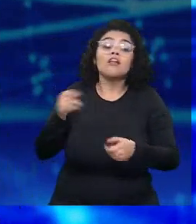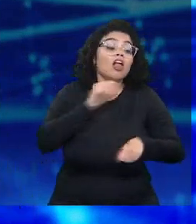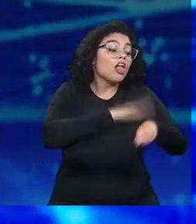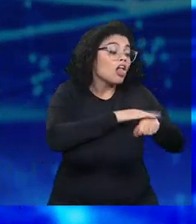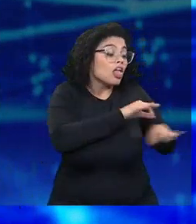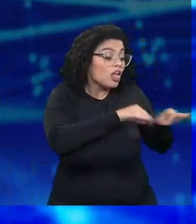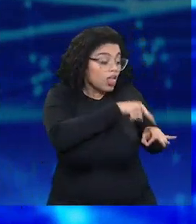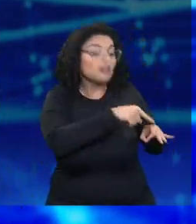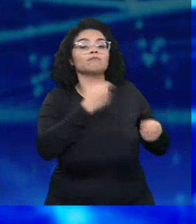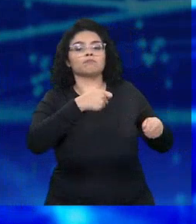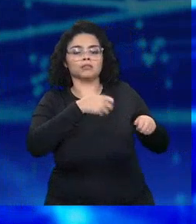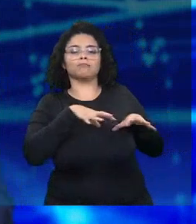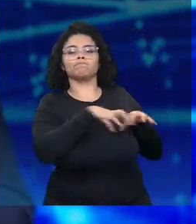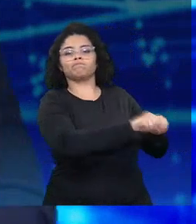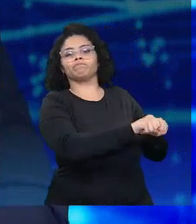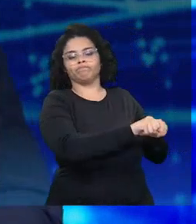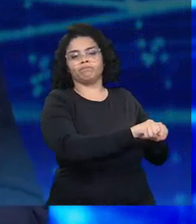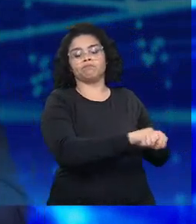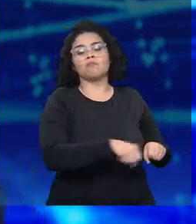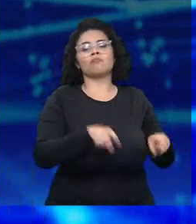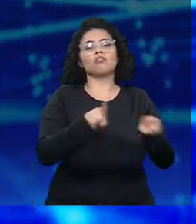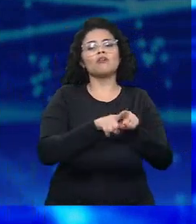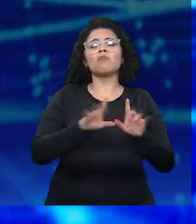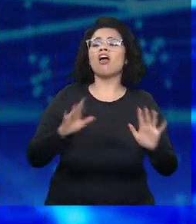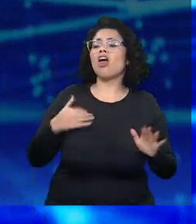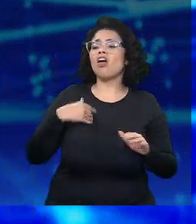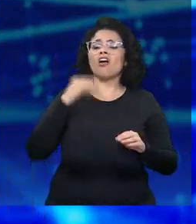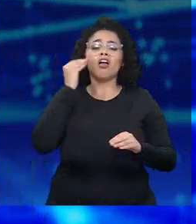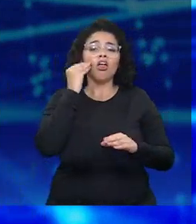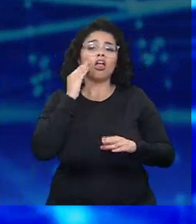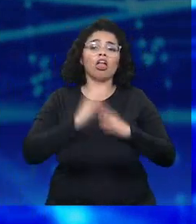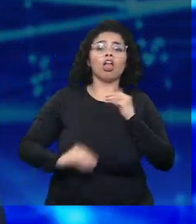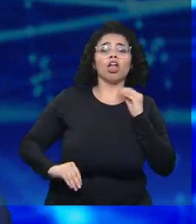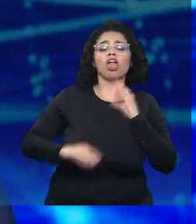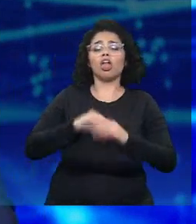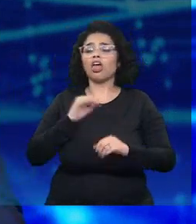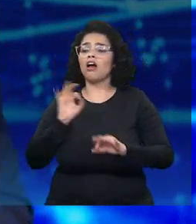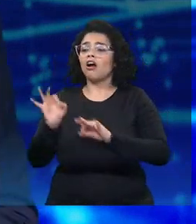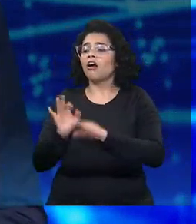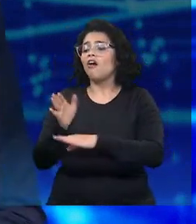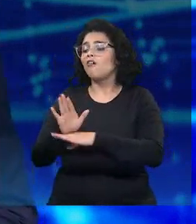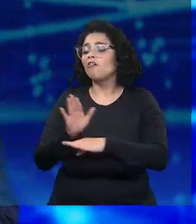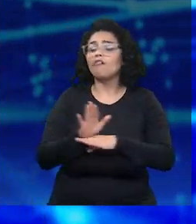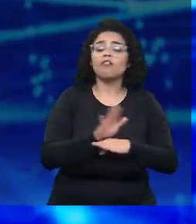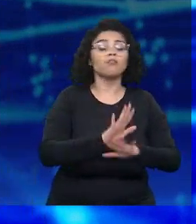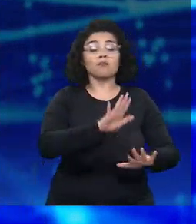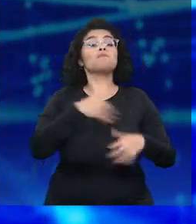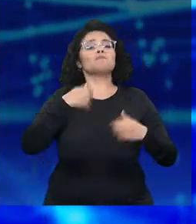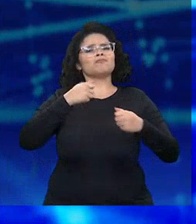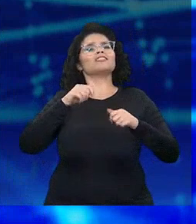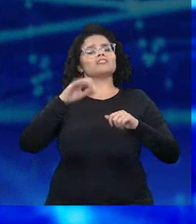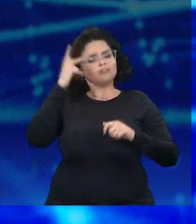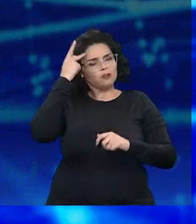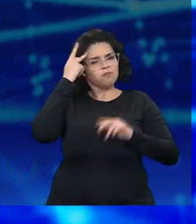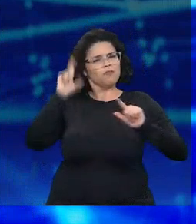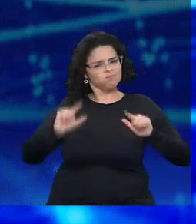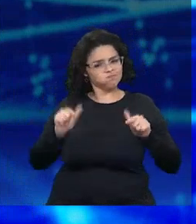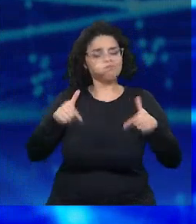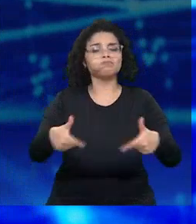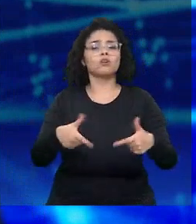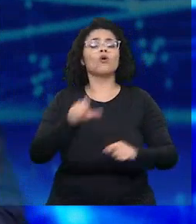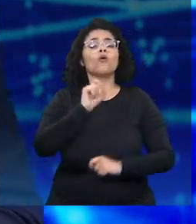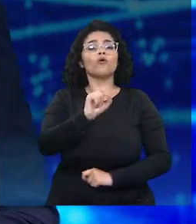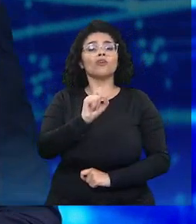a gente não fique enxugando gelo. E São Paulo tem que exercer a liderança para mudar a legislação federal. Uma é acabar com a audiência de